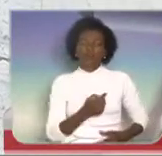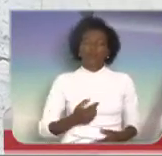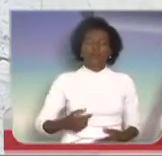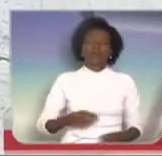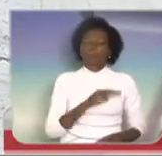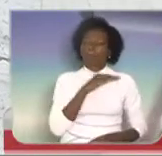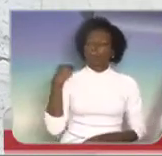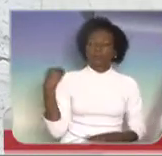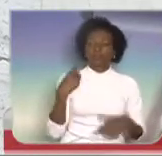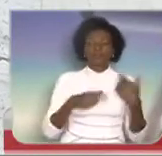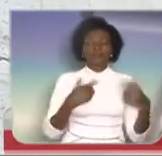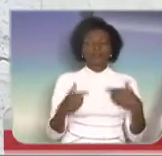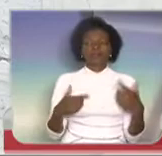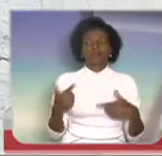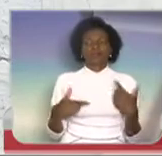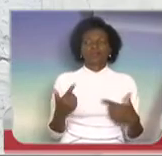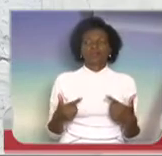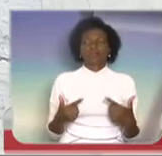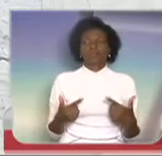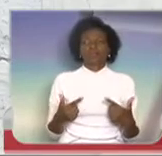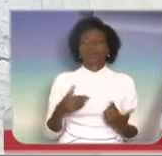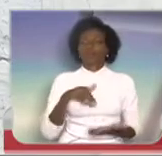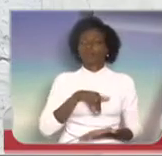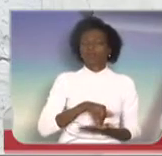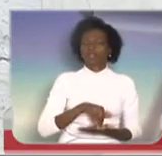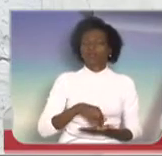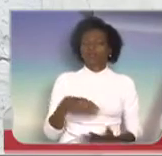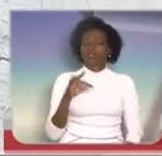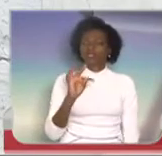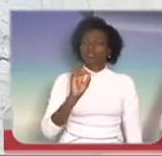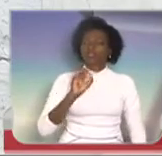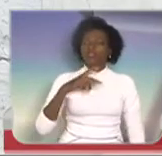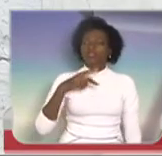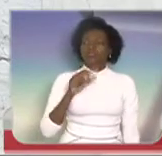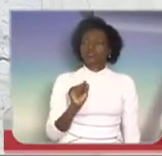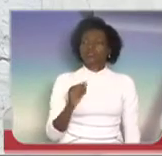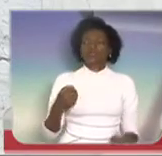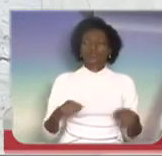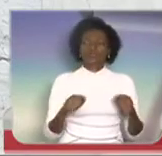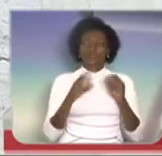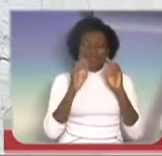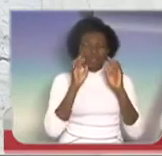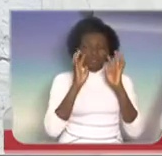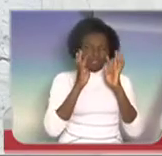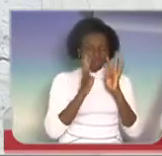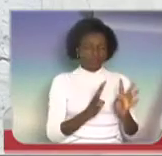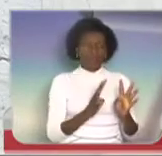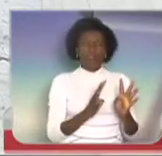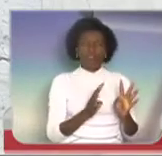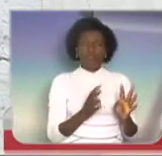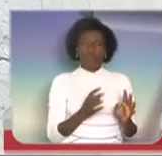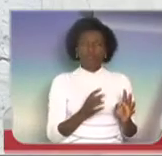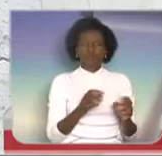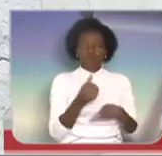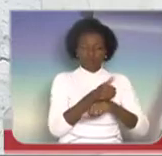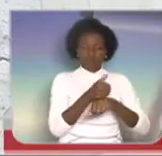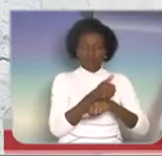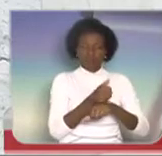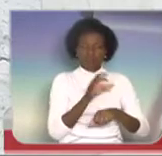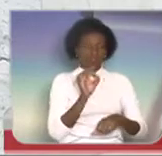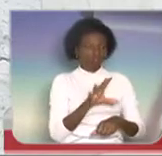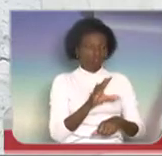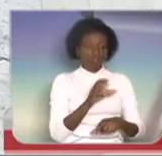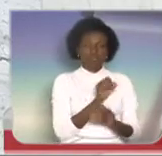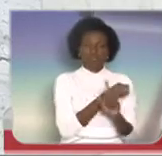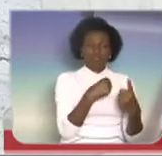em ação, em serviço. E o mínimo que essa tropa precisa é de um reconhecimento. Não só um reconhecimento profissional, um reconhecimento